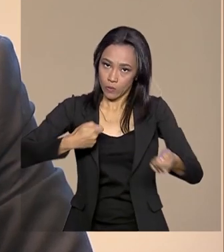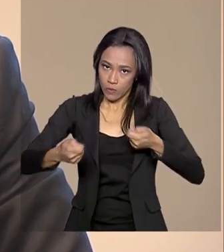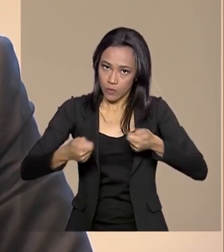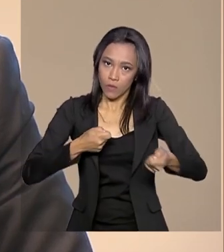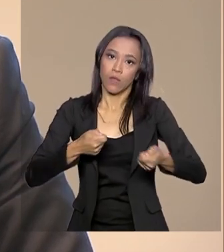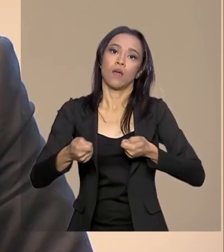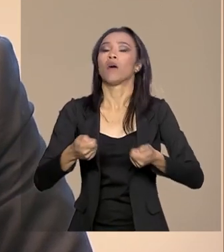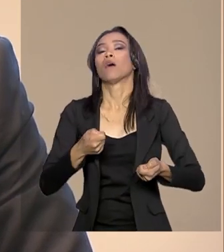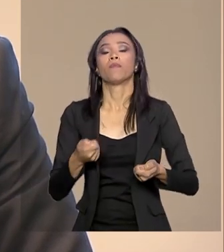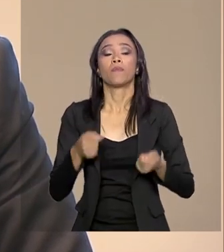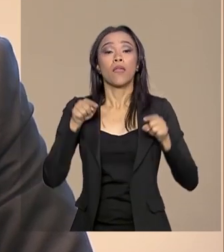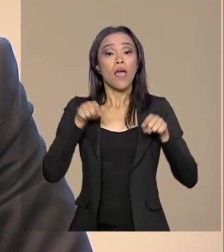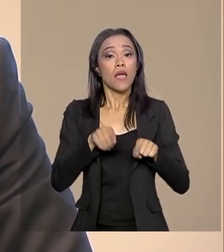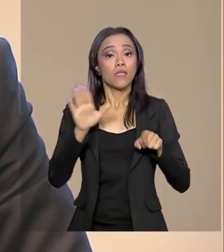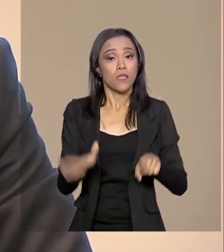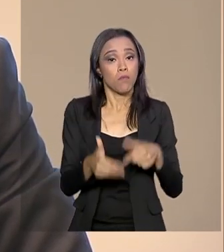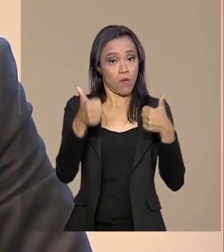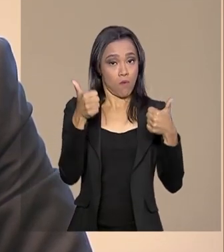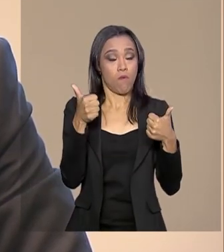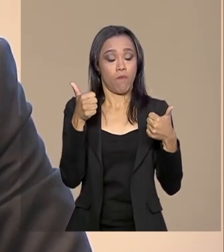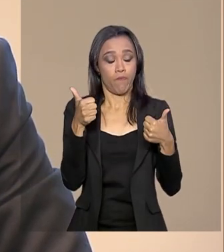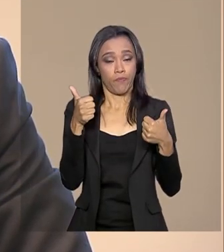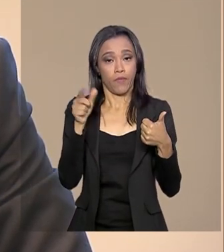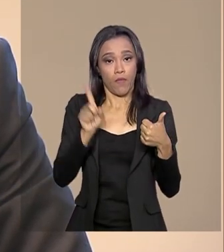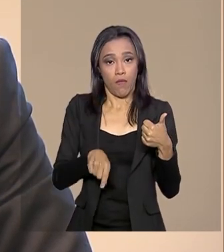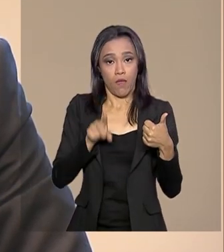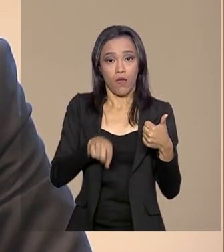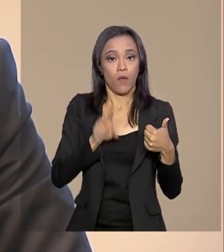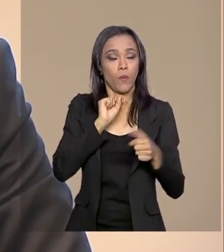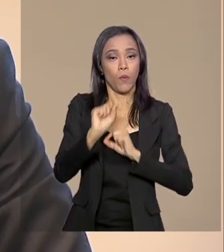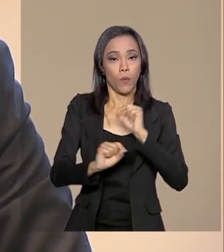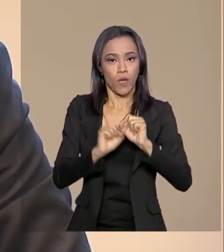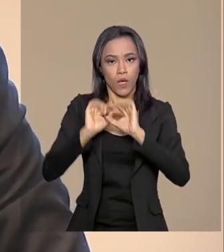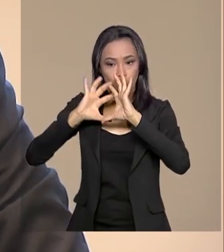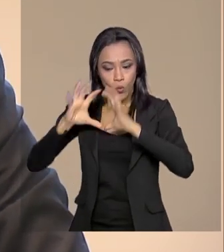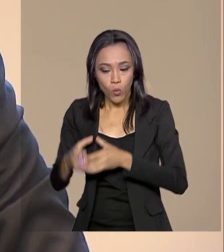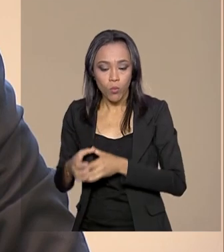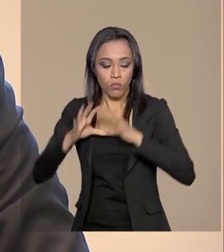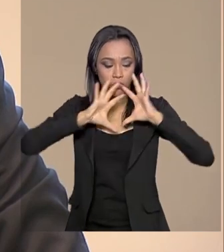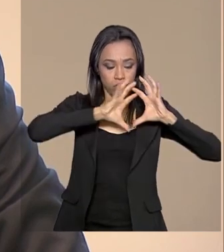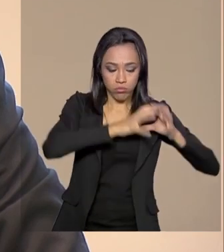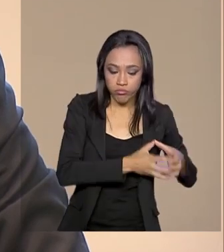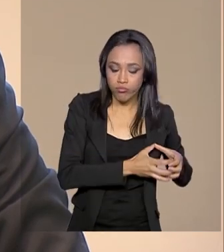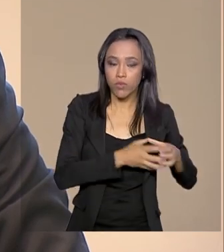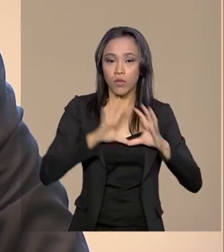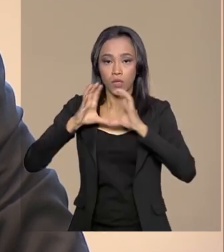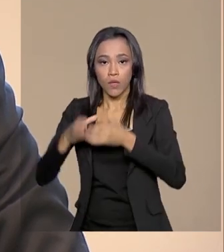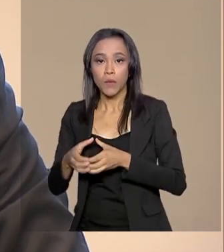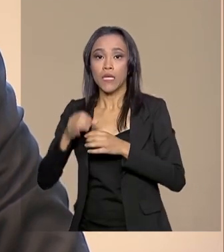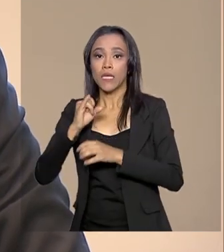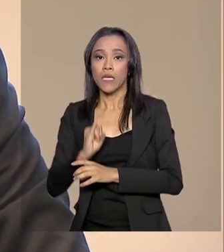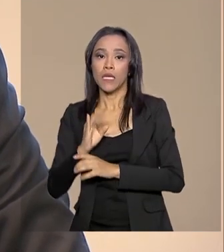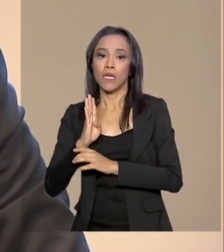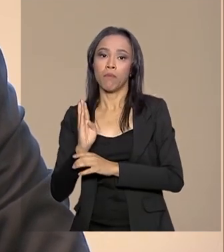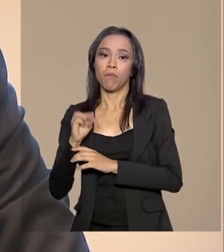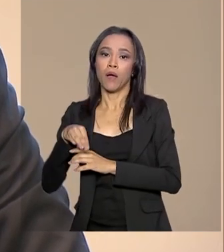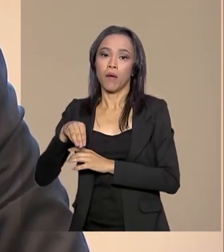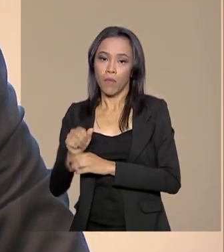Essa melhoria se dará em trabalho conjunto do IBAMA com o INPE,